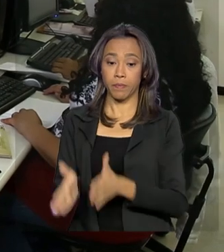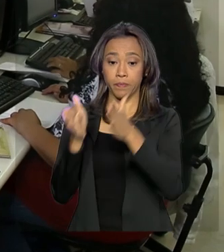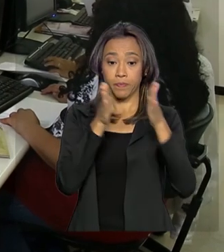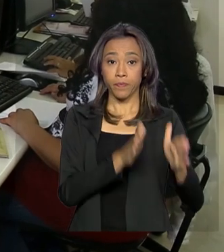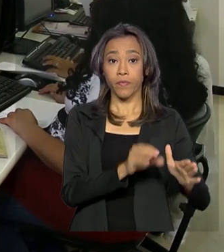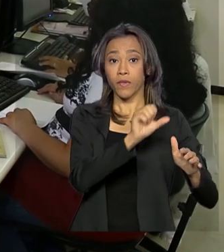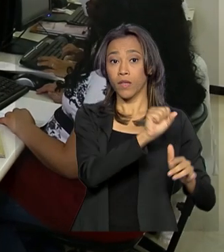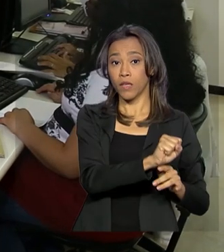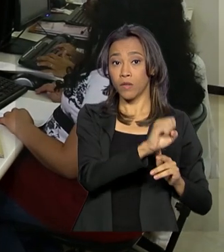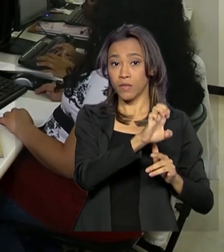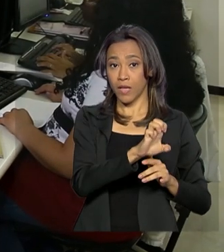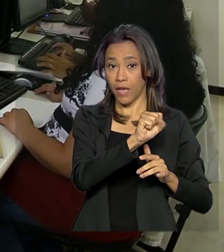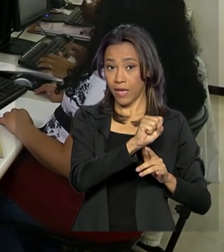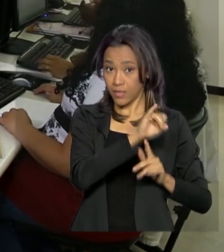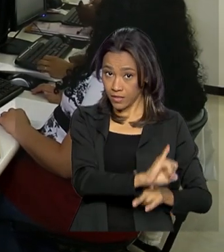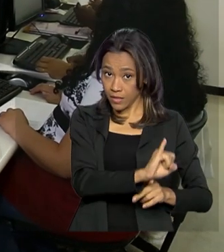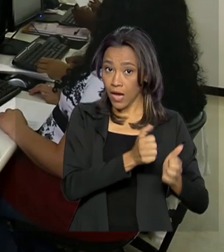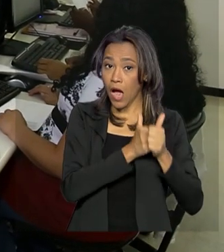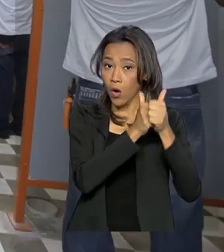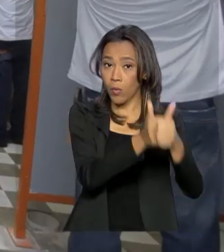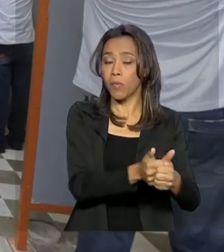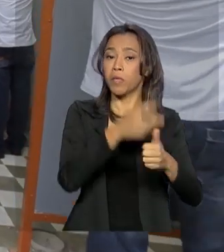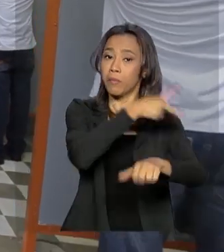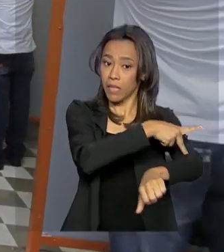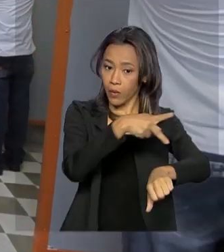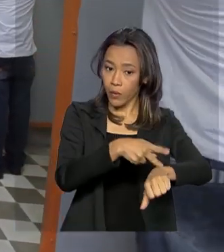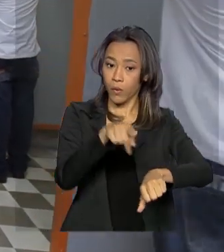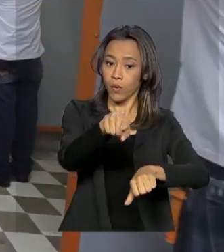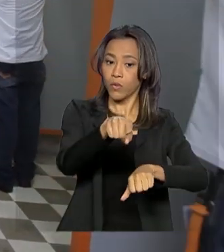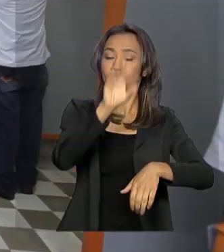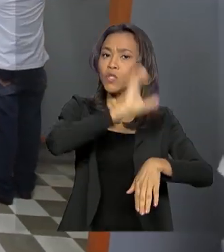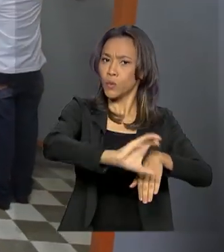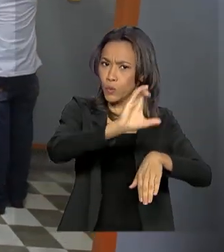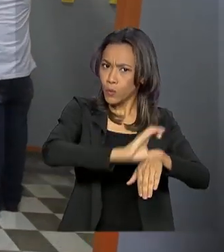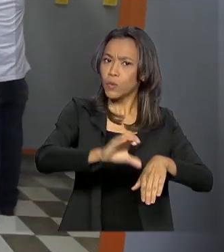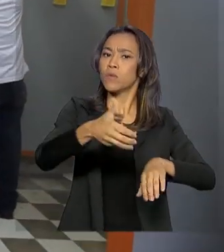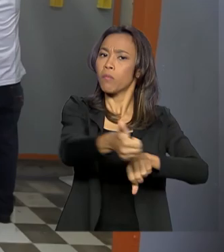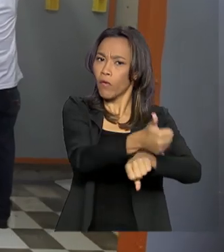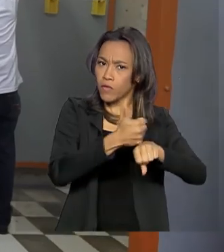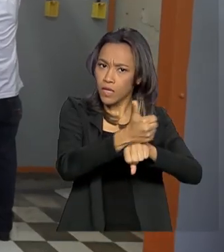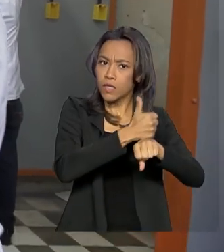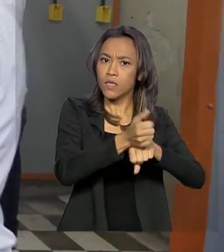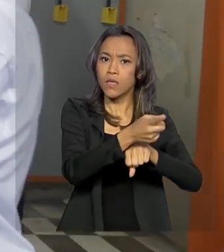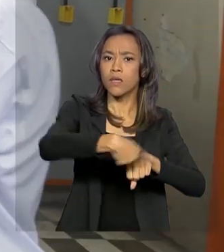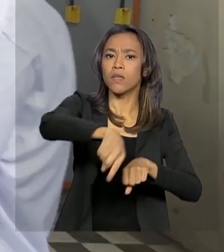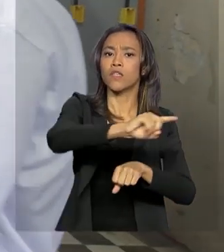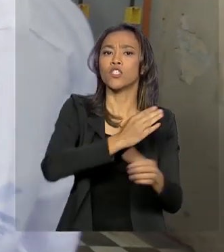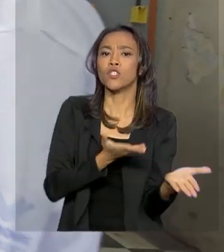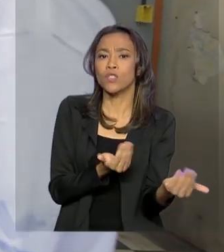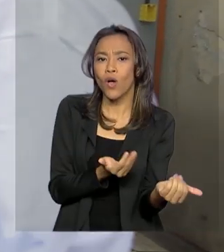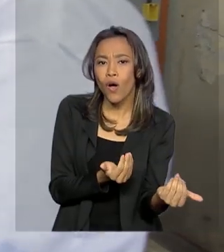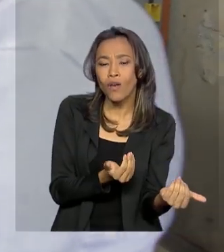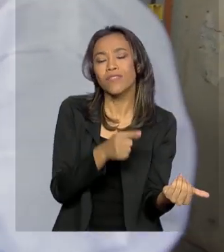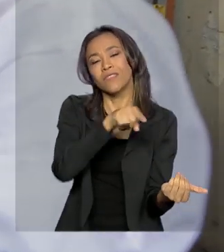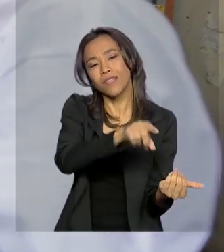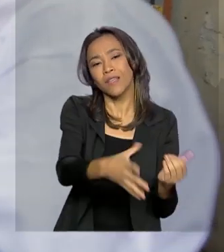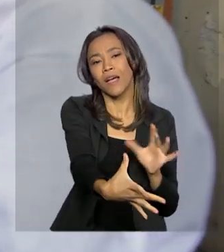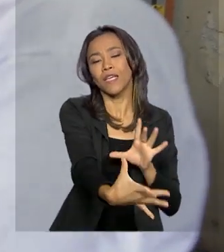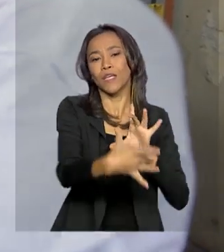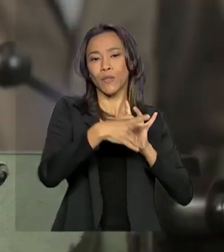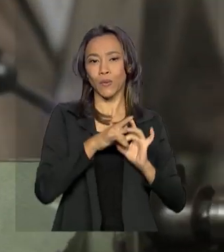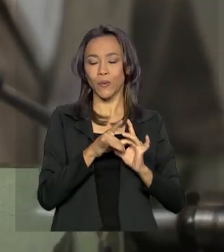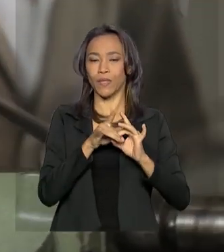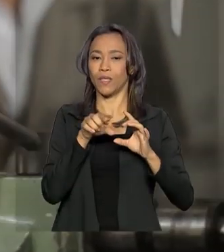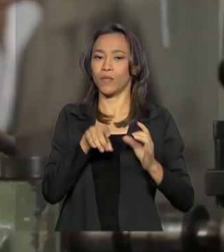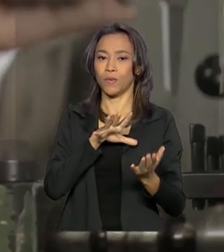garantir acompanhamento pedagógico e cursos profissionalizantes para jovens que estão incluídos no cadastro